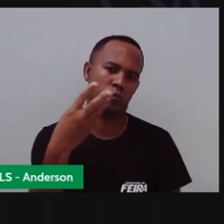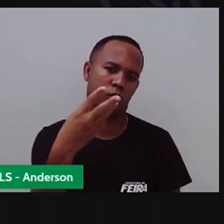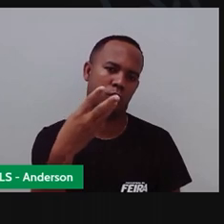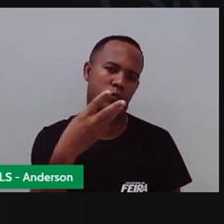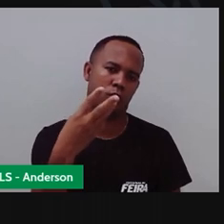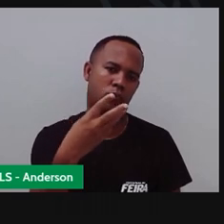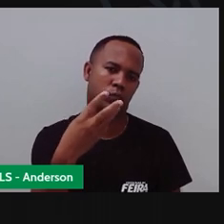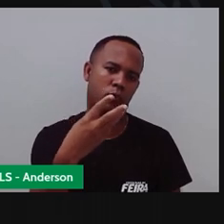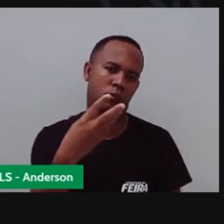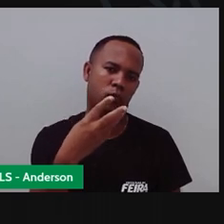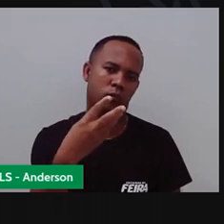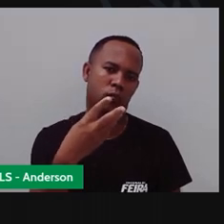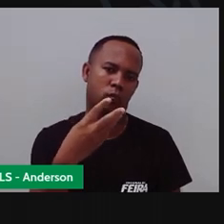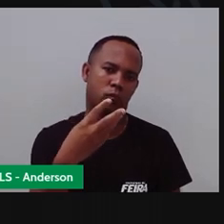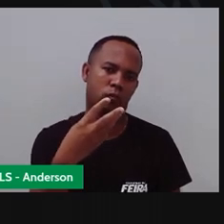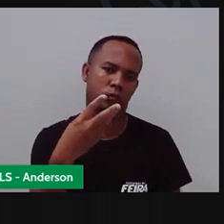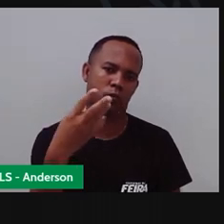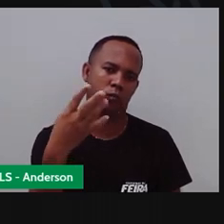Três.